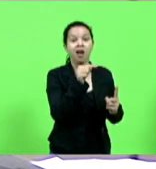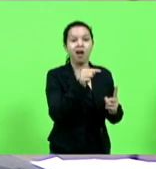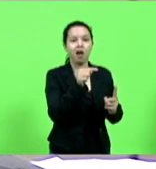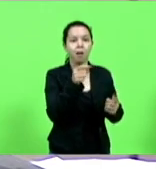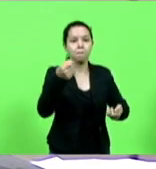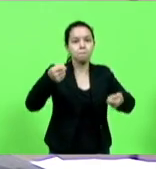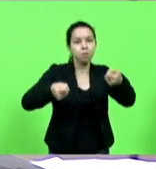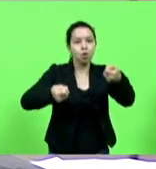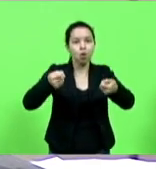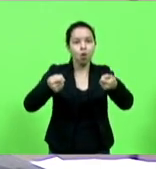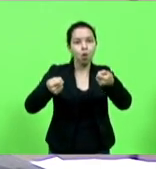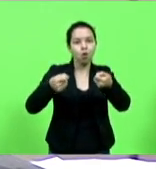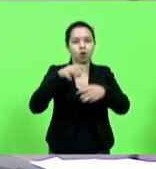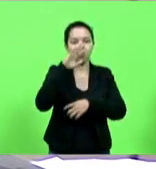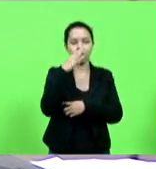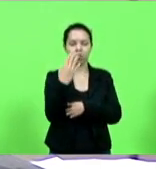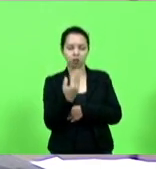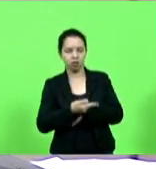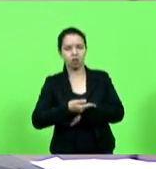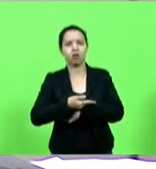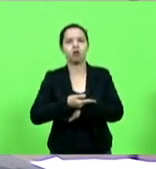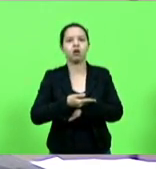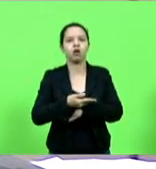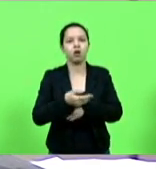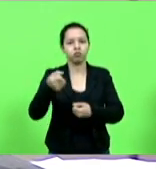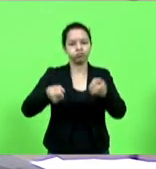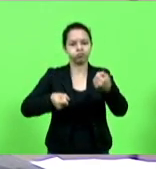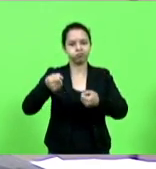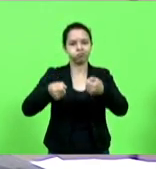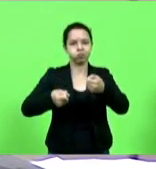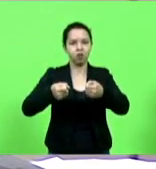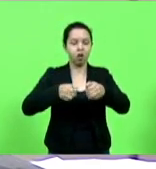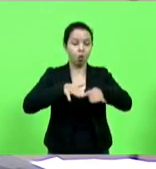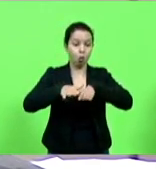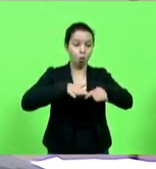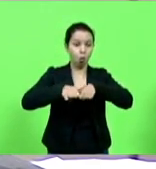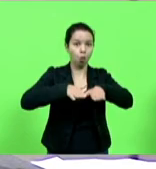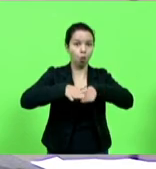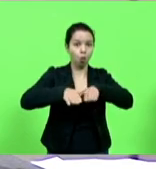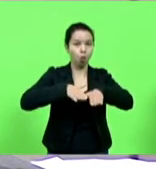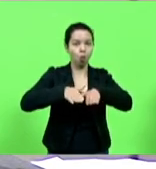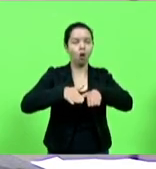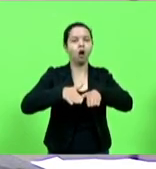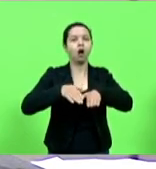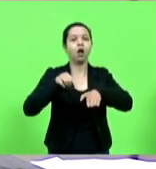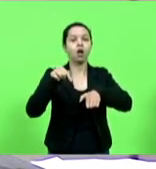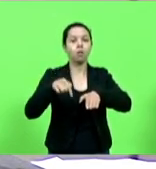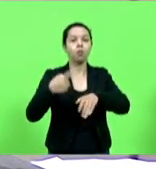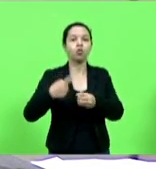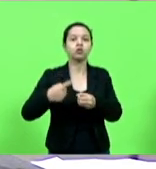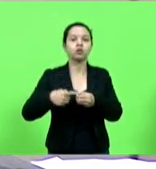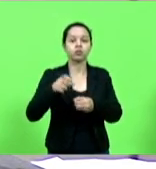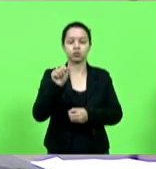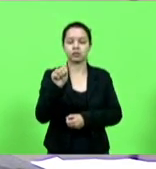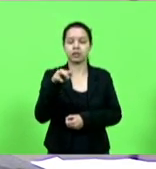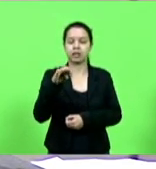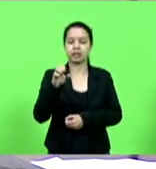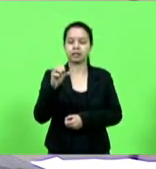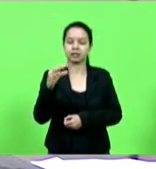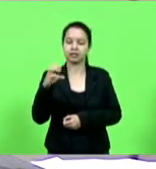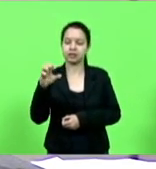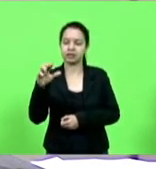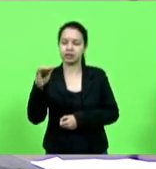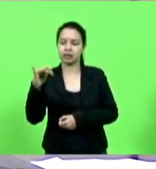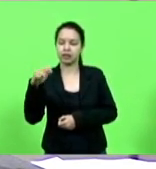desmaiou na direção em via movimentada no município de Santa Cecília em discussão